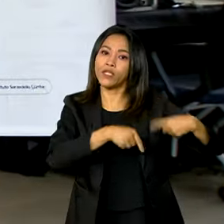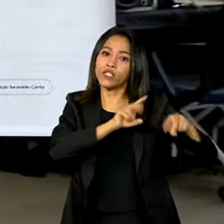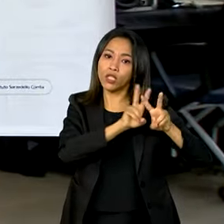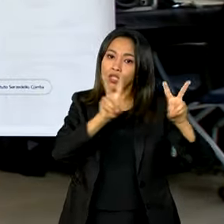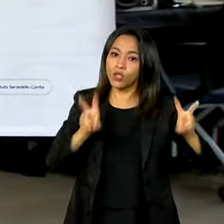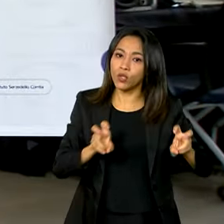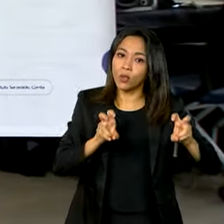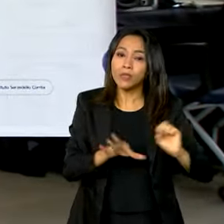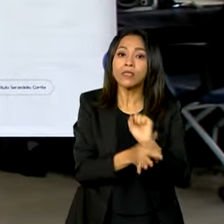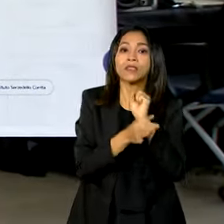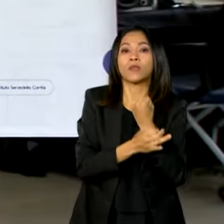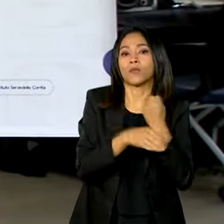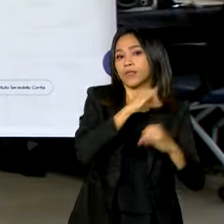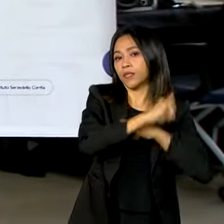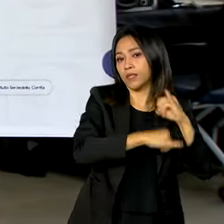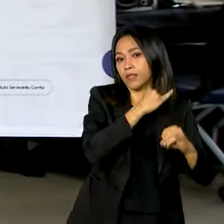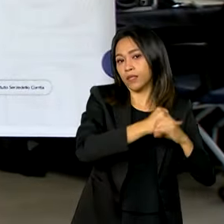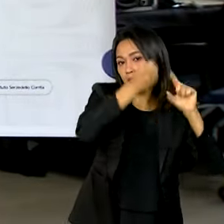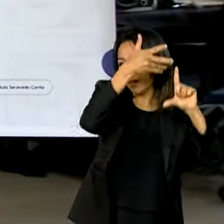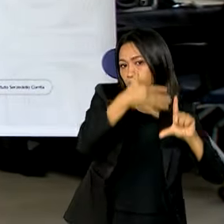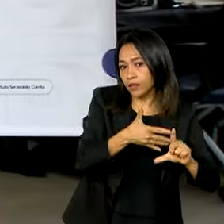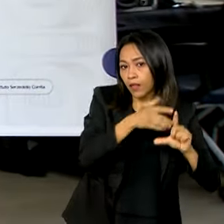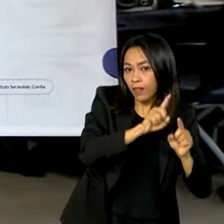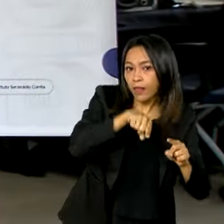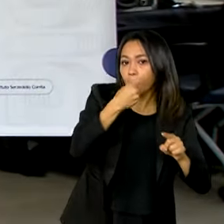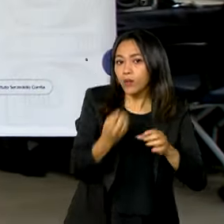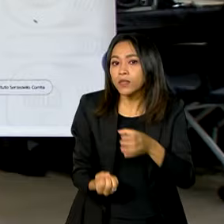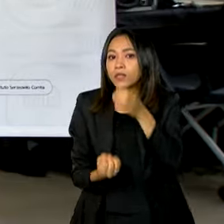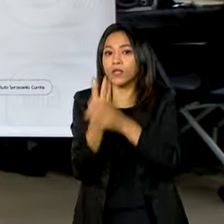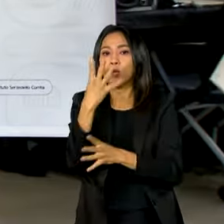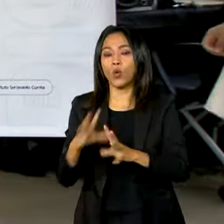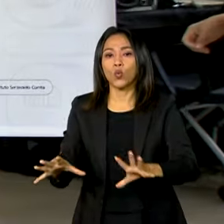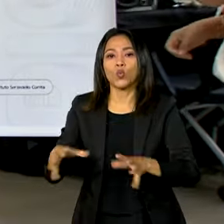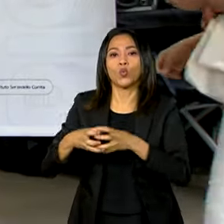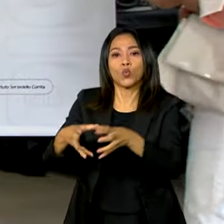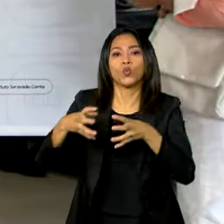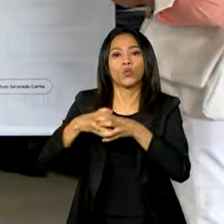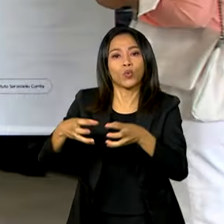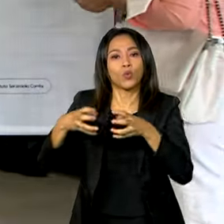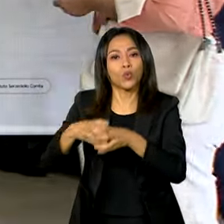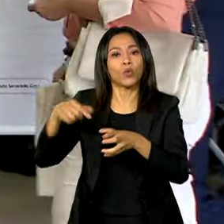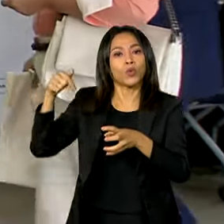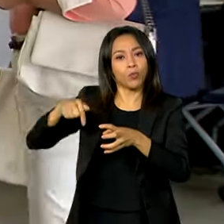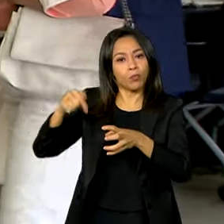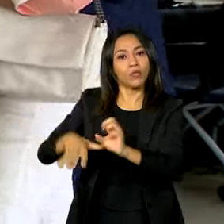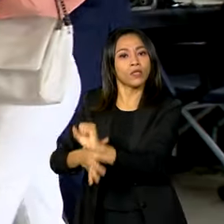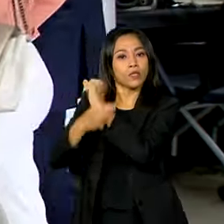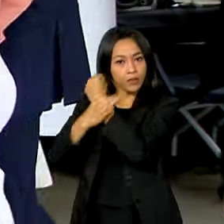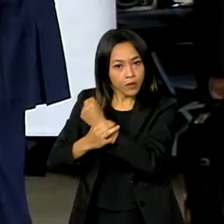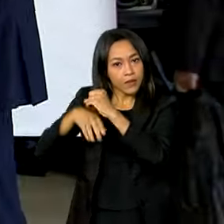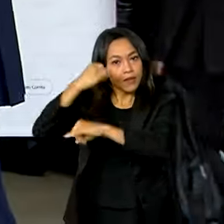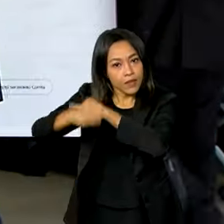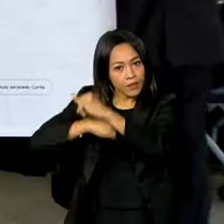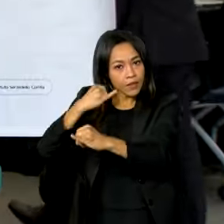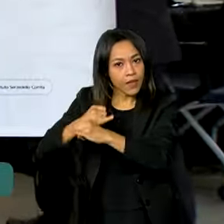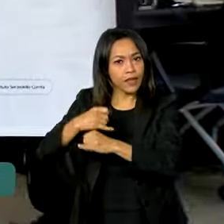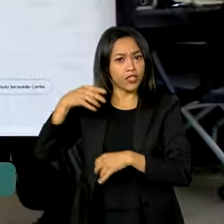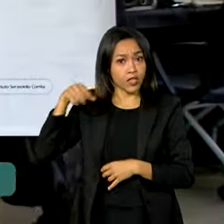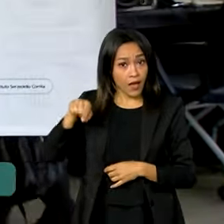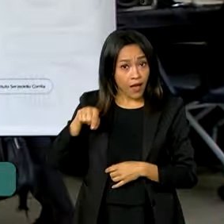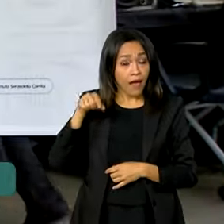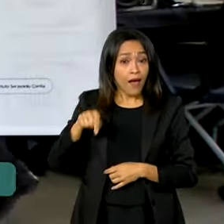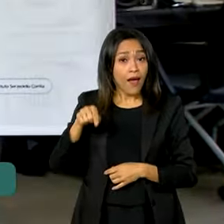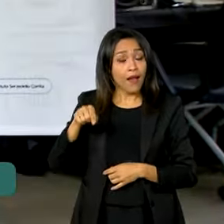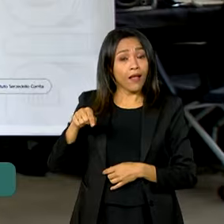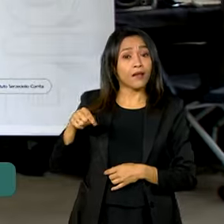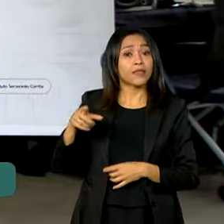Cibersegurança, que veio seguida da criação do Comitê Nacional de Cibersegurança. Ela não atua sobre